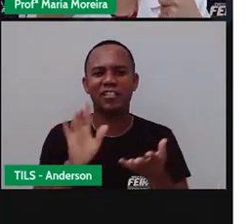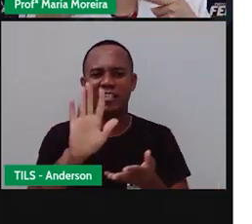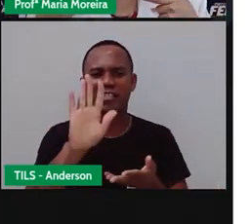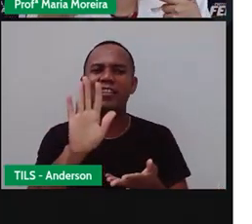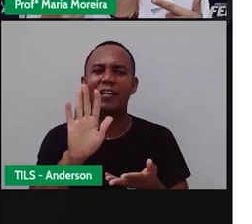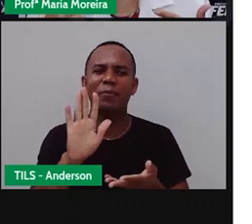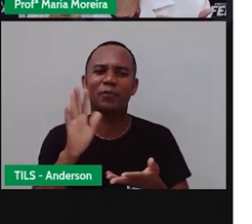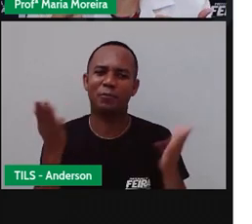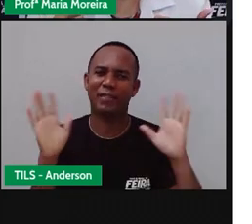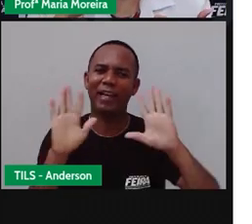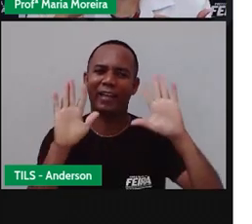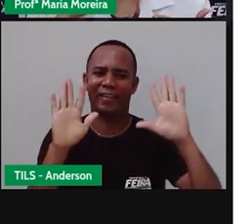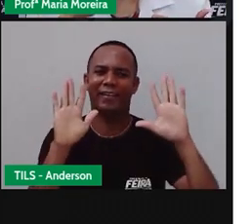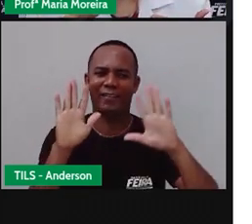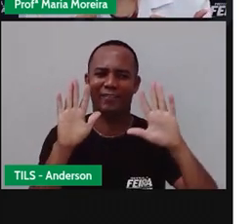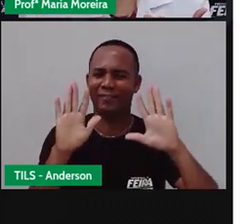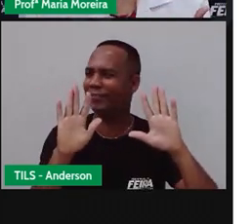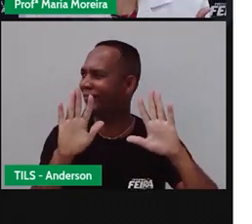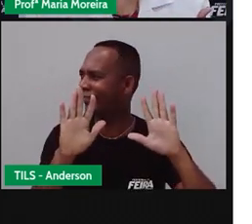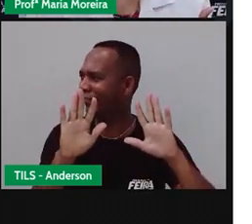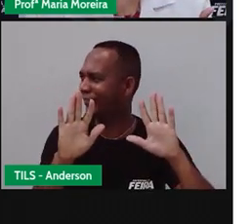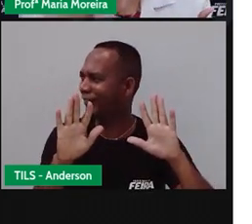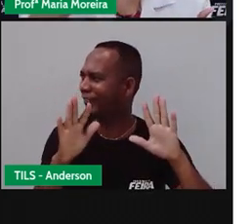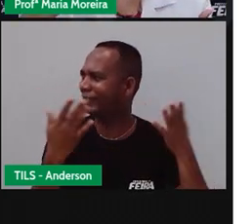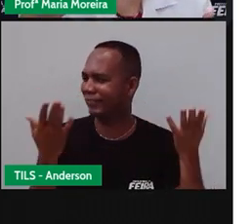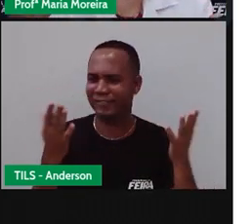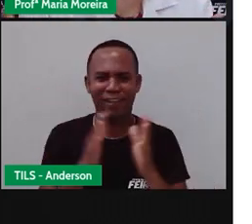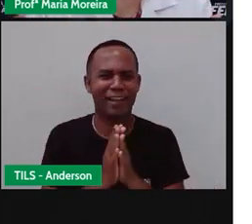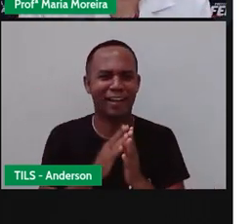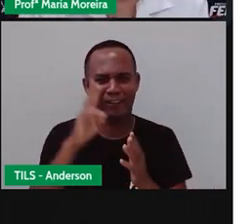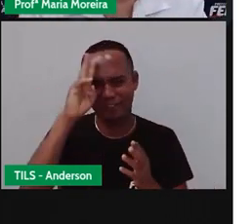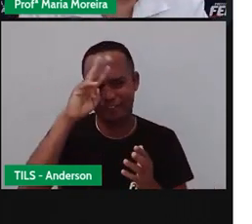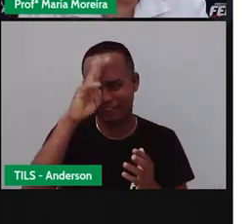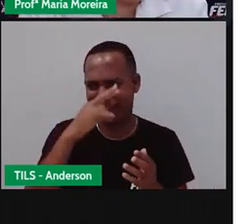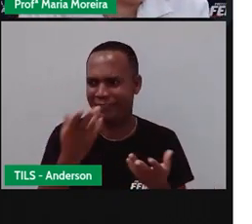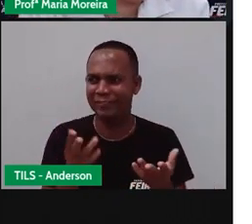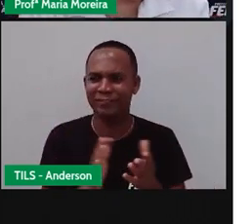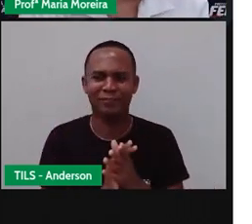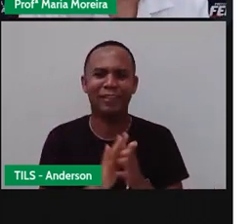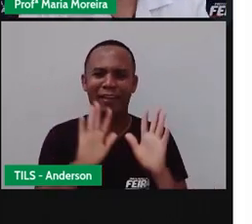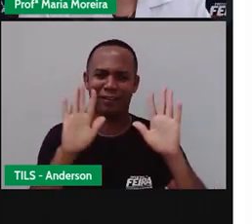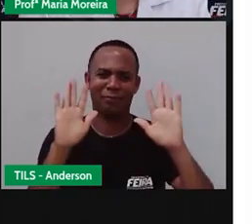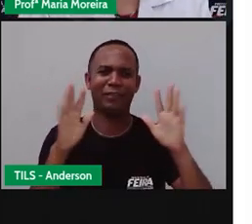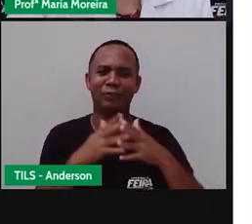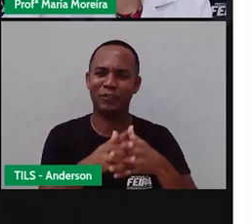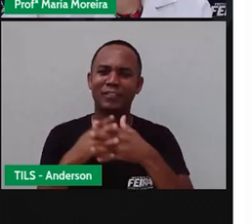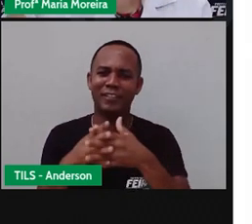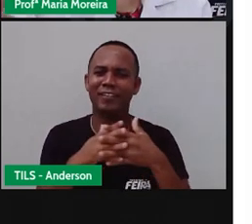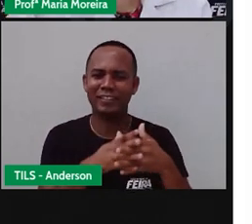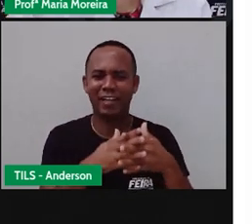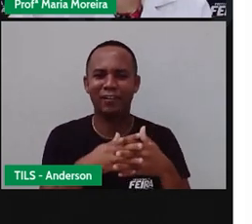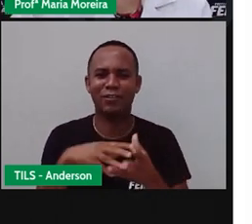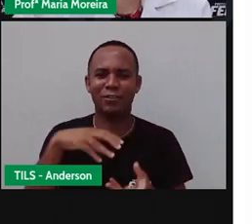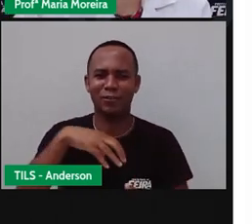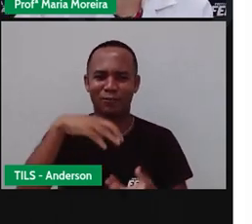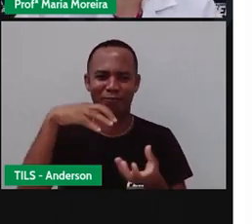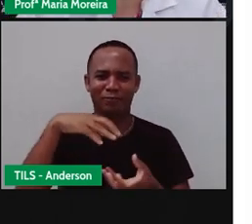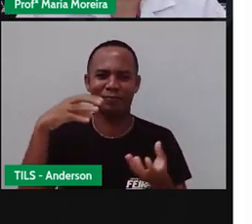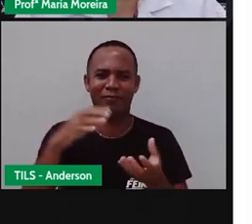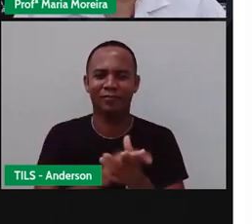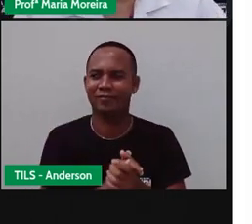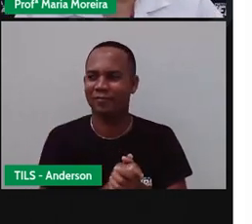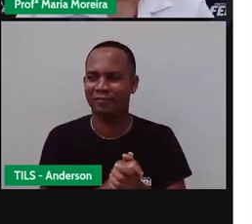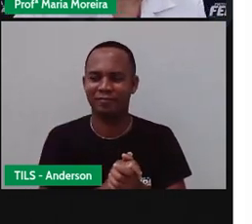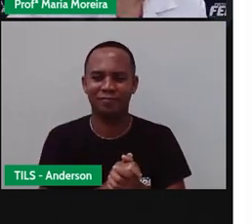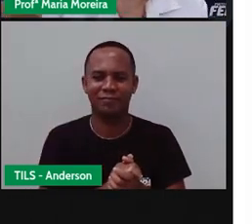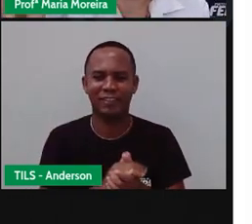Se modificando. Não, eu também não sou, mas a gente sabe, a gente é do presente. E aí, por sermos do presente, a